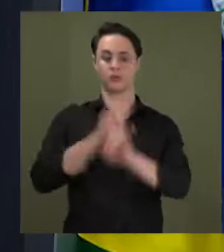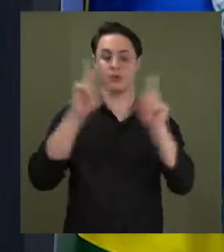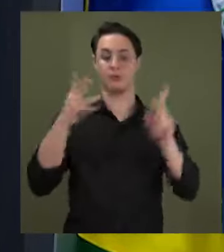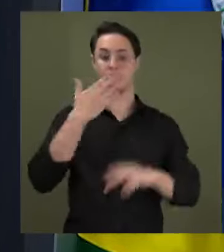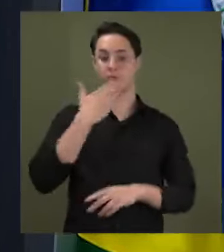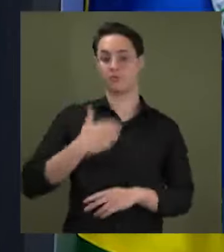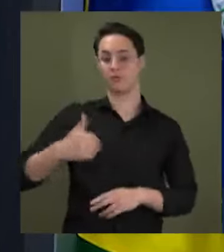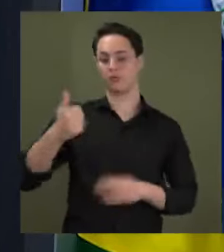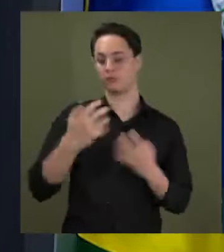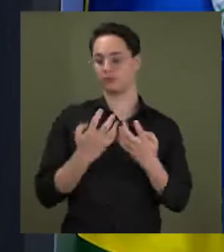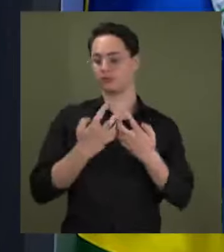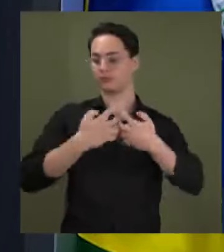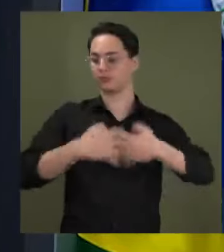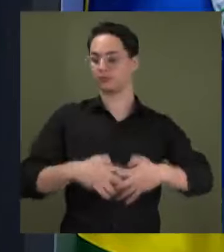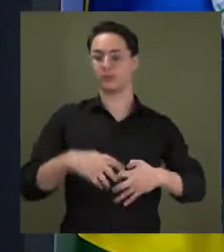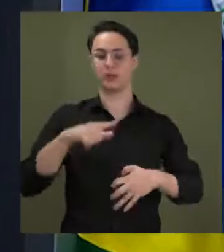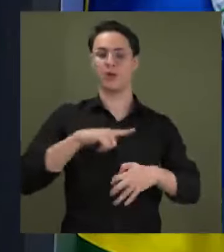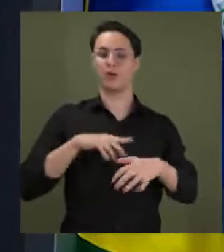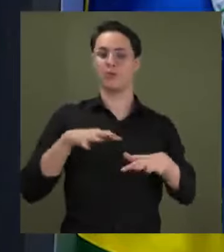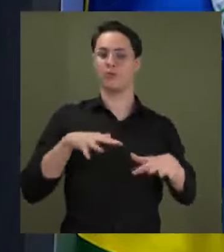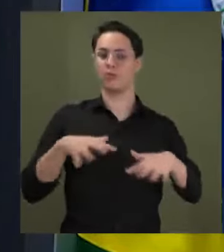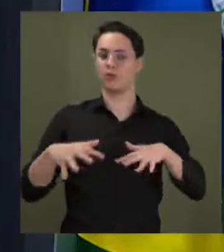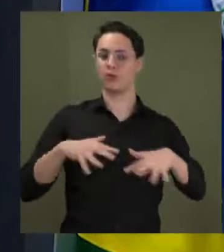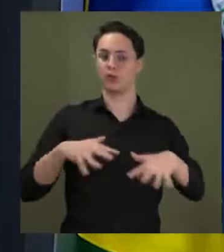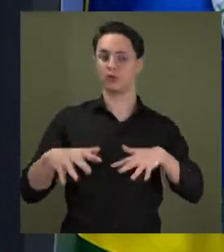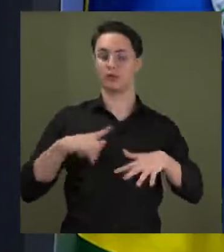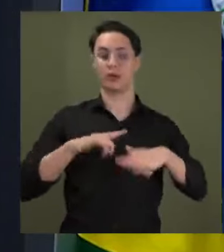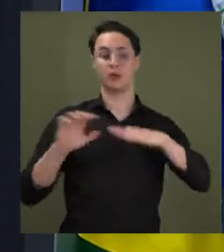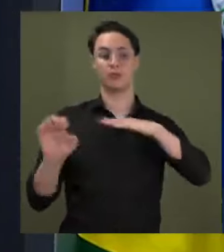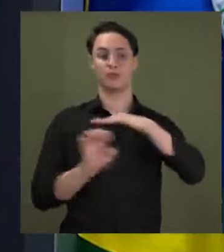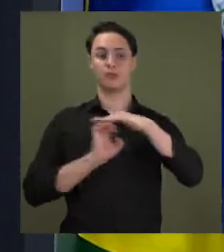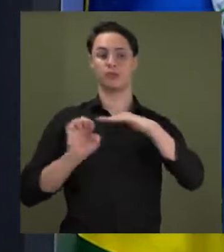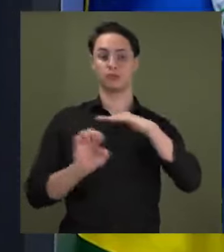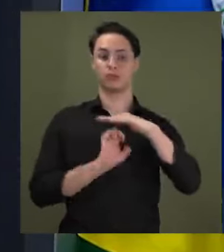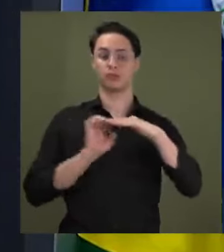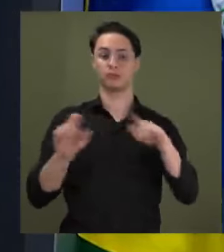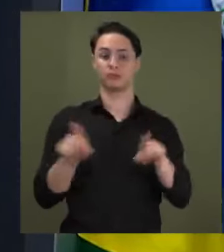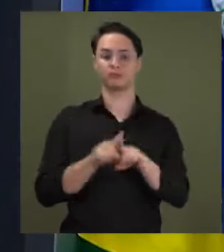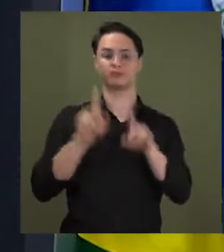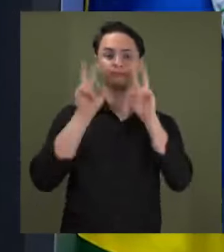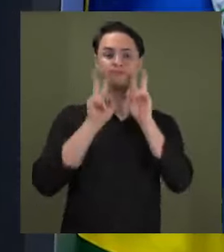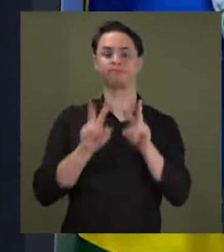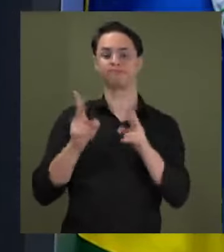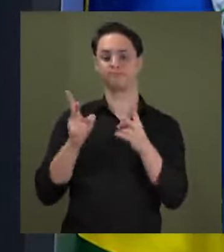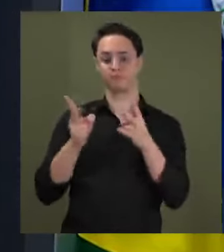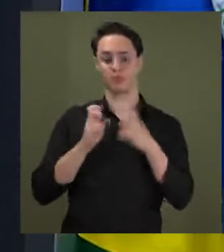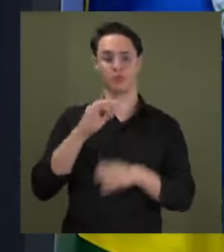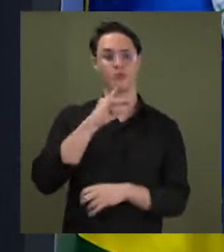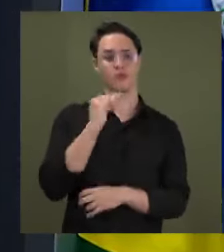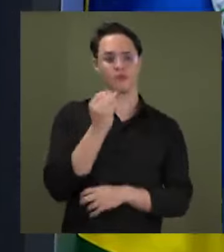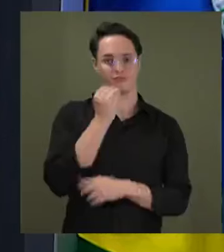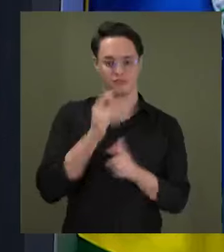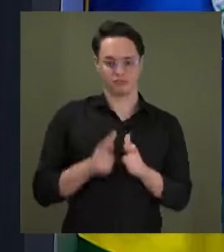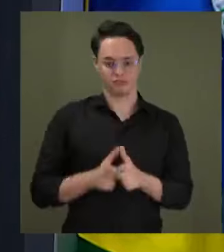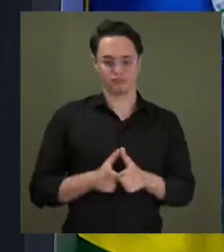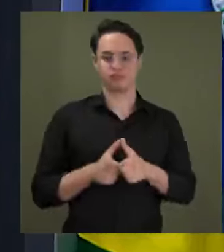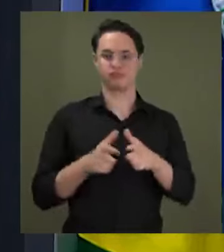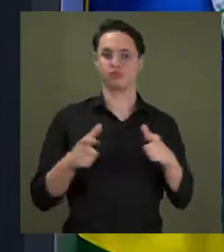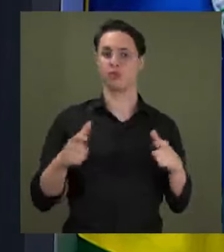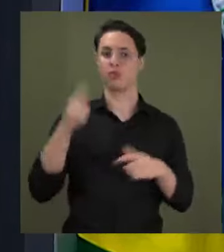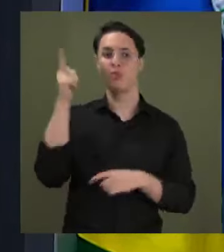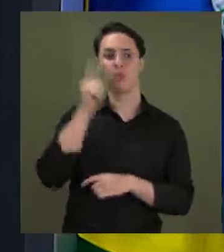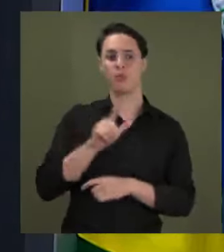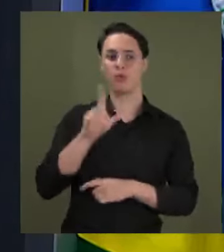funcionamento, o fluxo, o deslocamento, o empresariado e os consumidores viram uma oportunidade de se expandir e adquirir